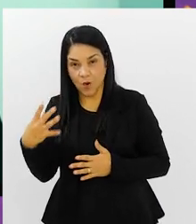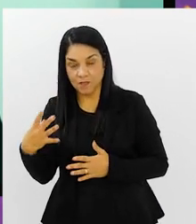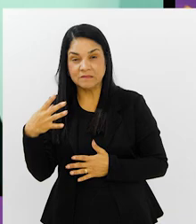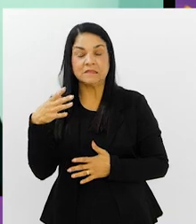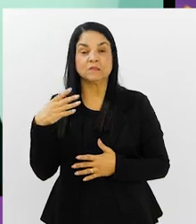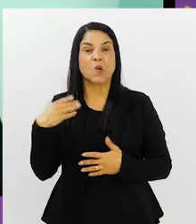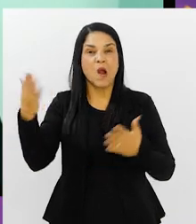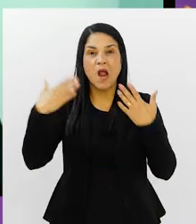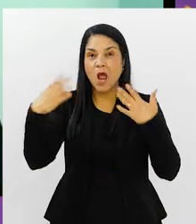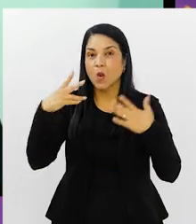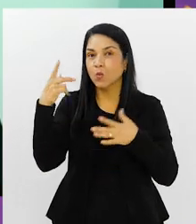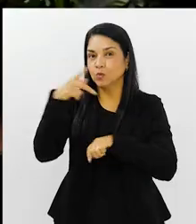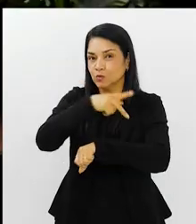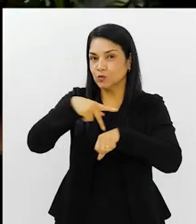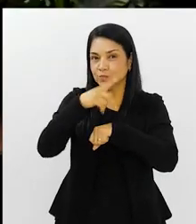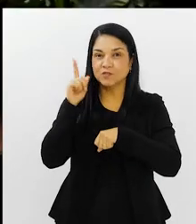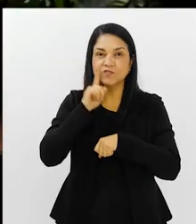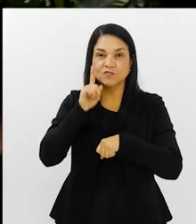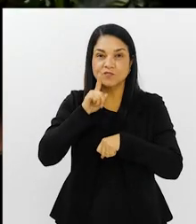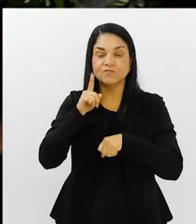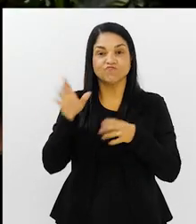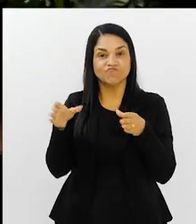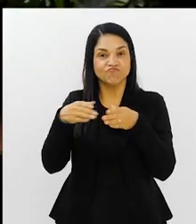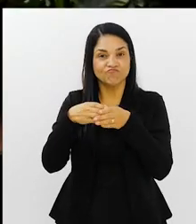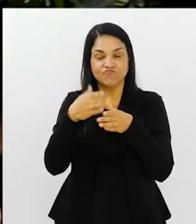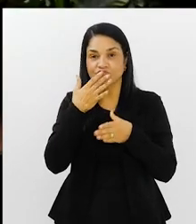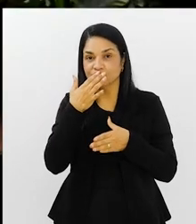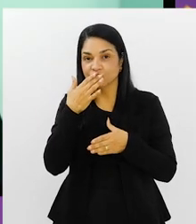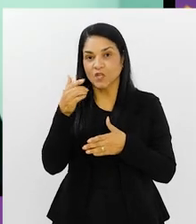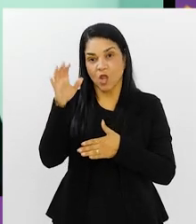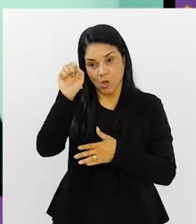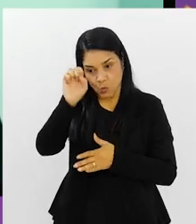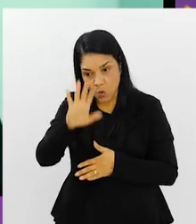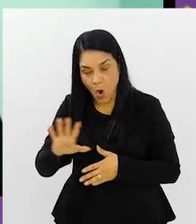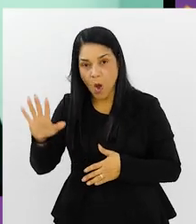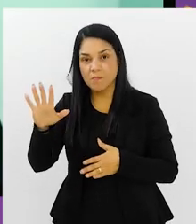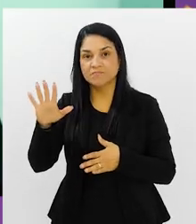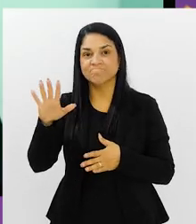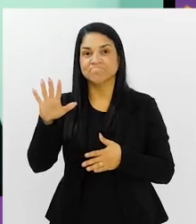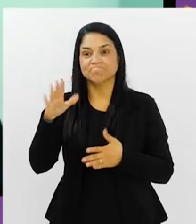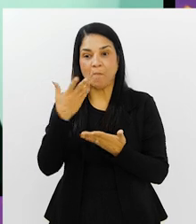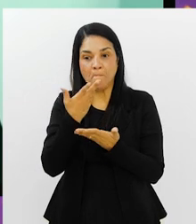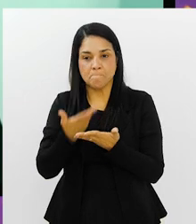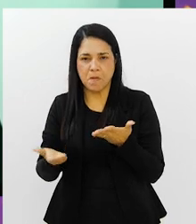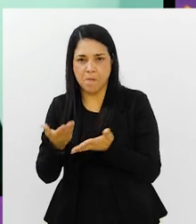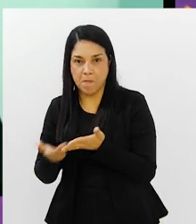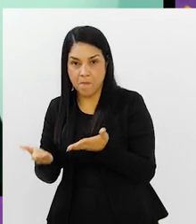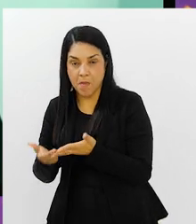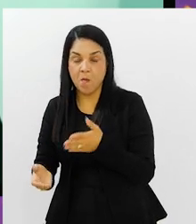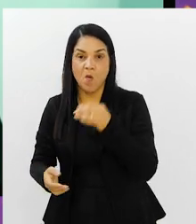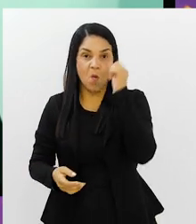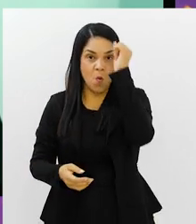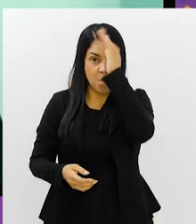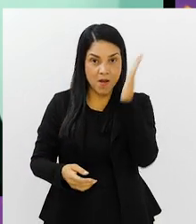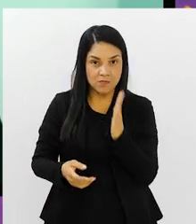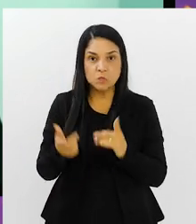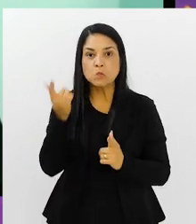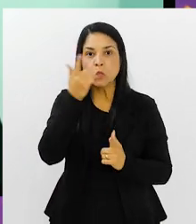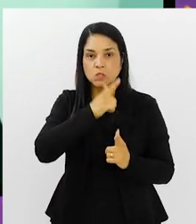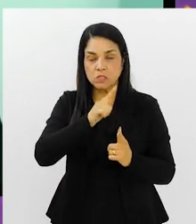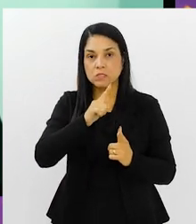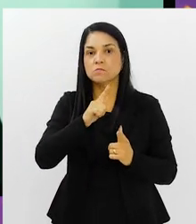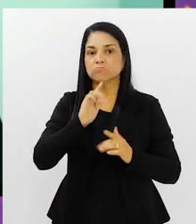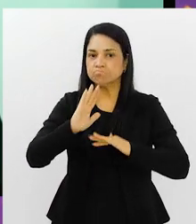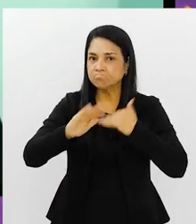um calor tremendo nos Estados Unidos. As seleções europeias tropeçavam por causa do calor. O Brasil sobrou